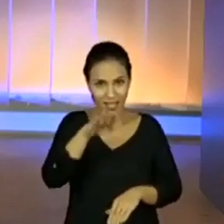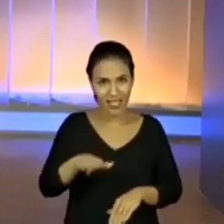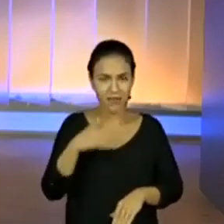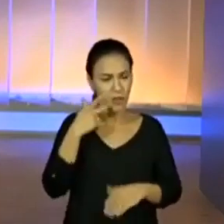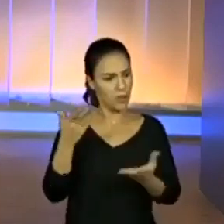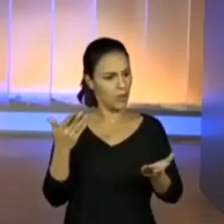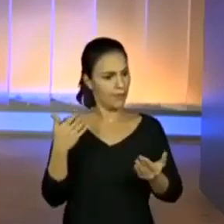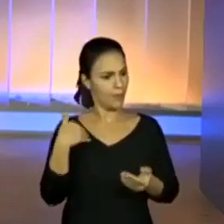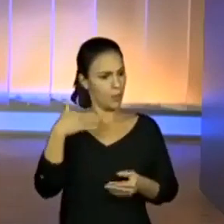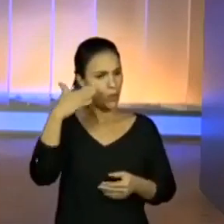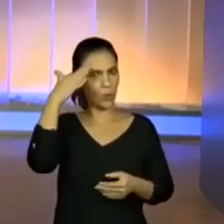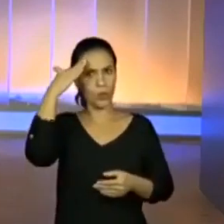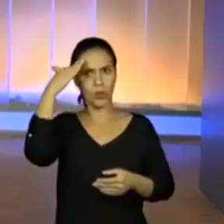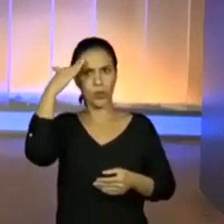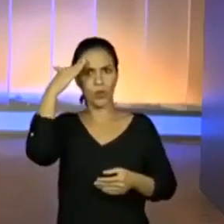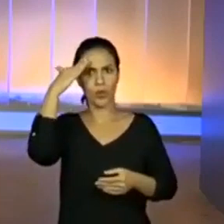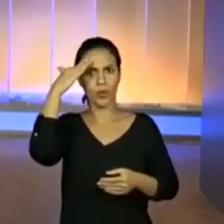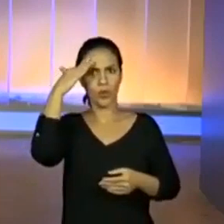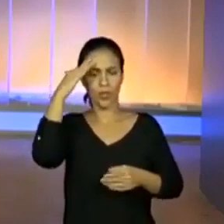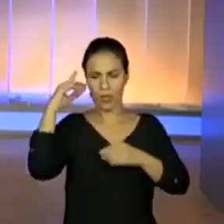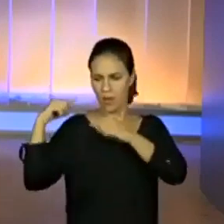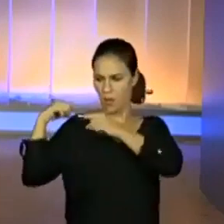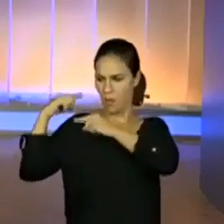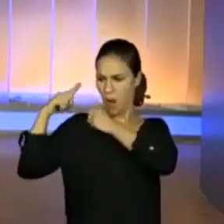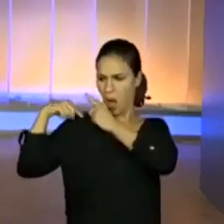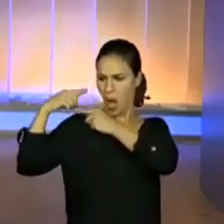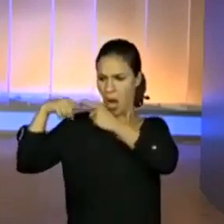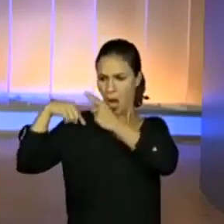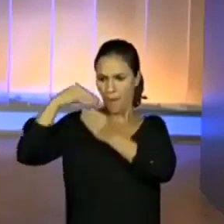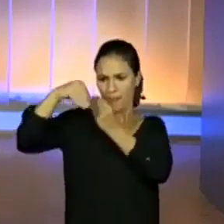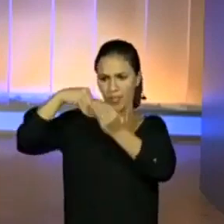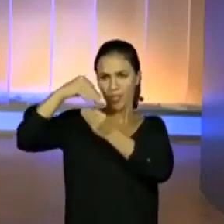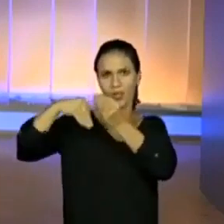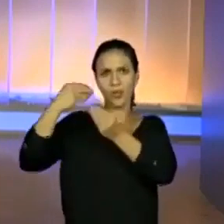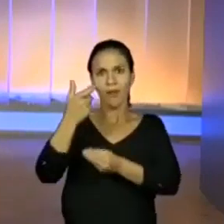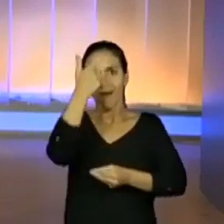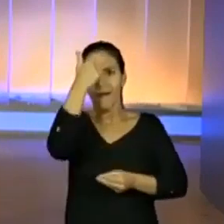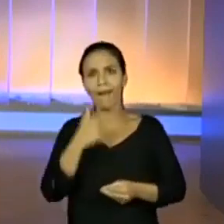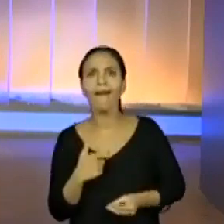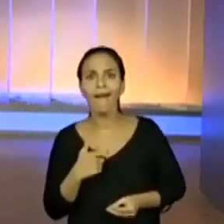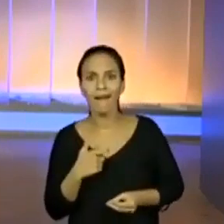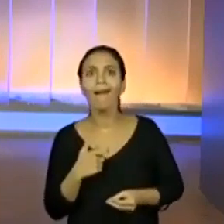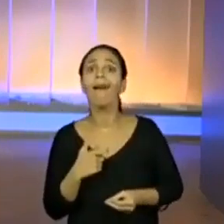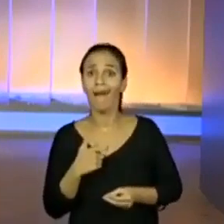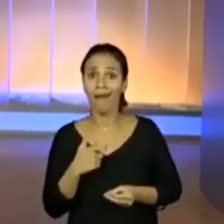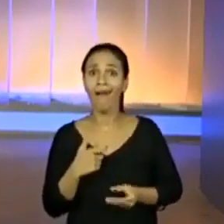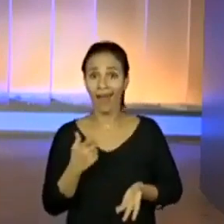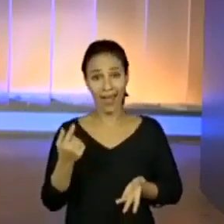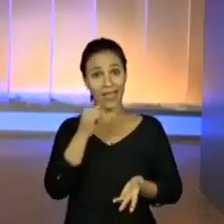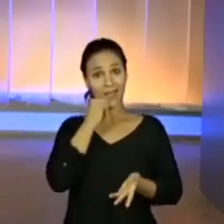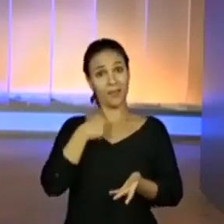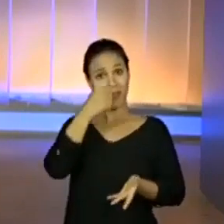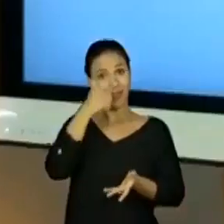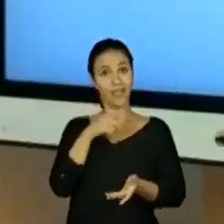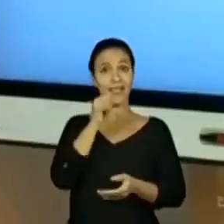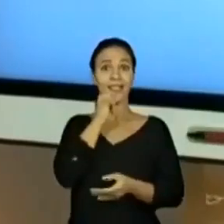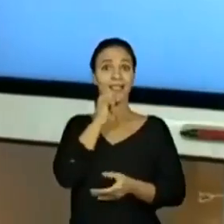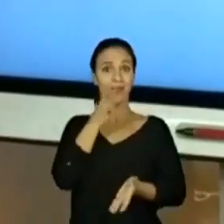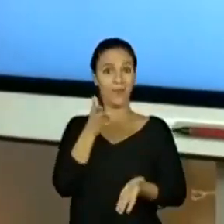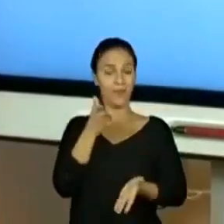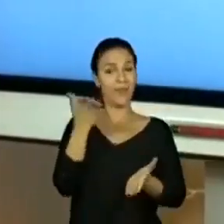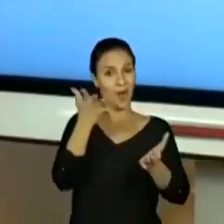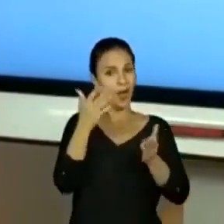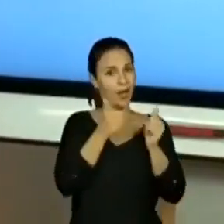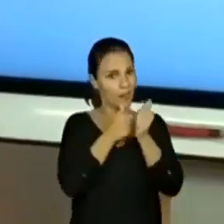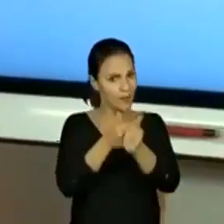meu Deus, eu sou o resultado de toda essa miscigenação. E eu estou usando o exemplo do professor Baglini aqui, hein? Perfeito. Venham comigo